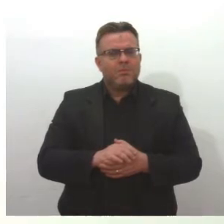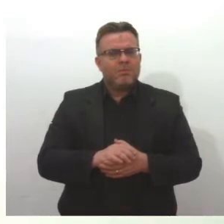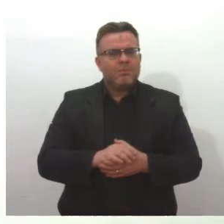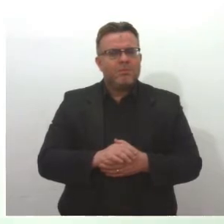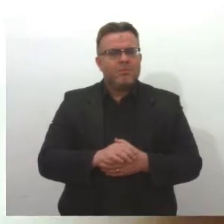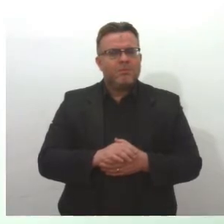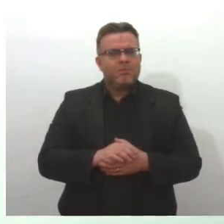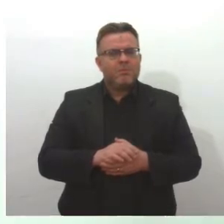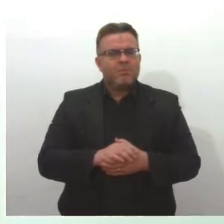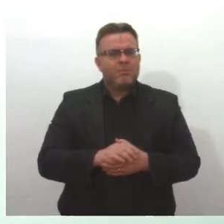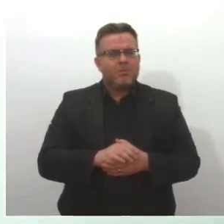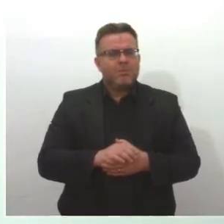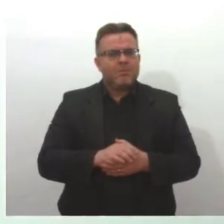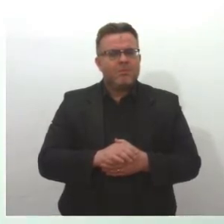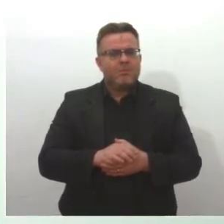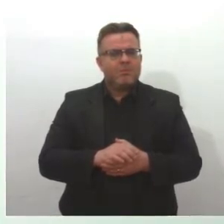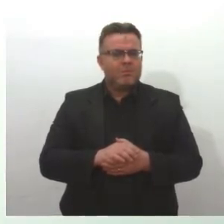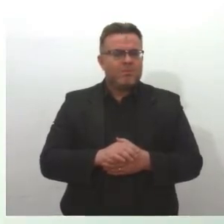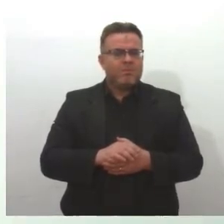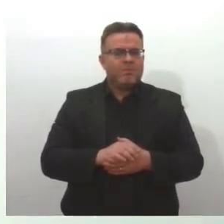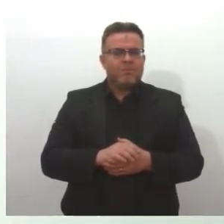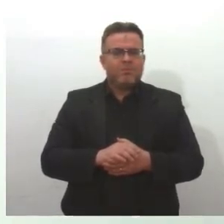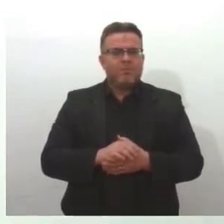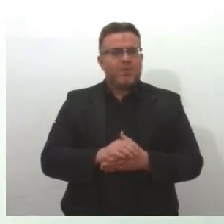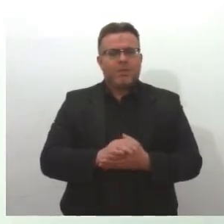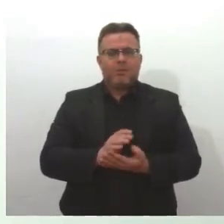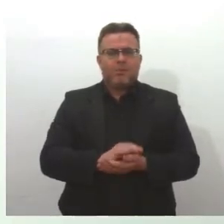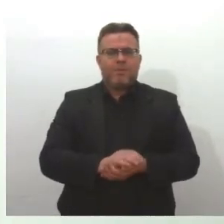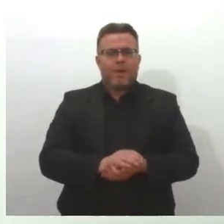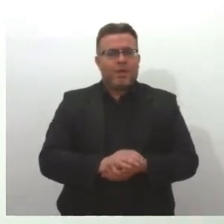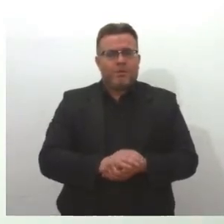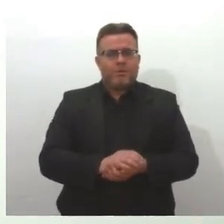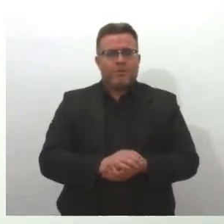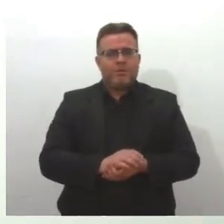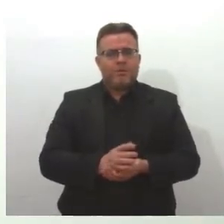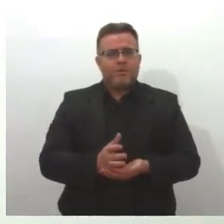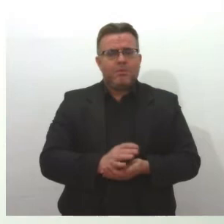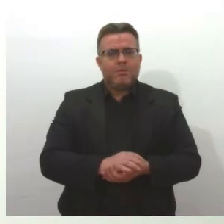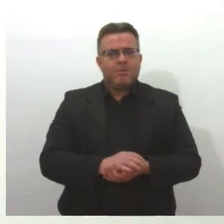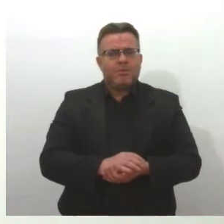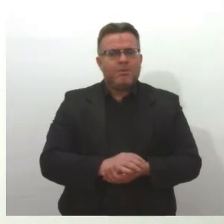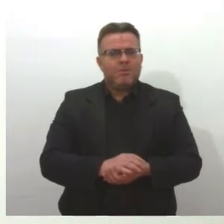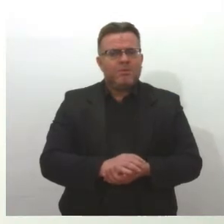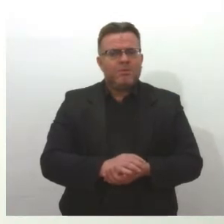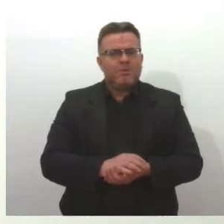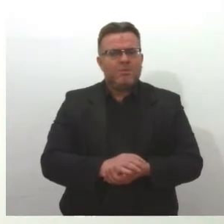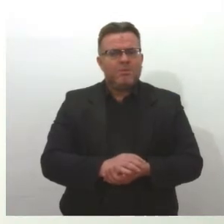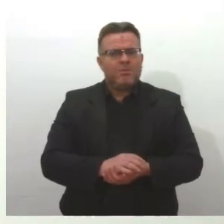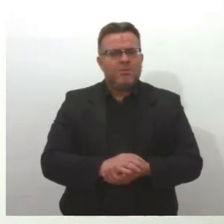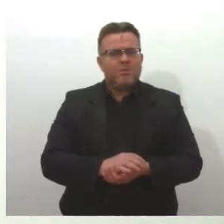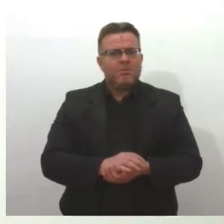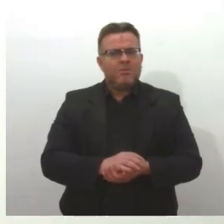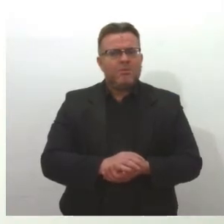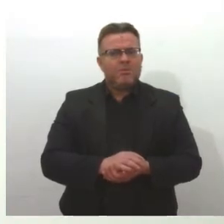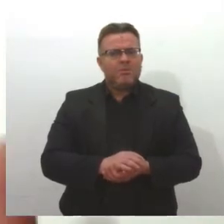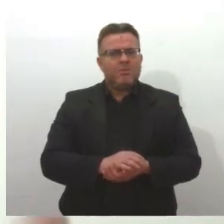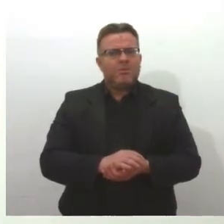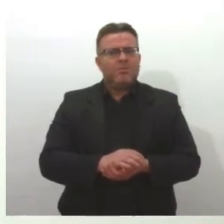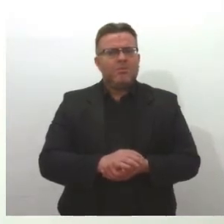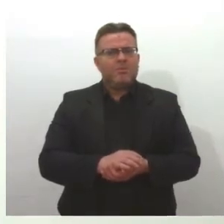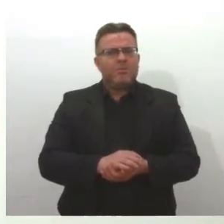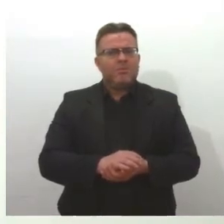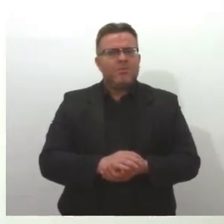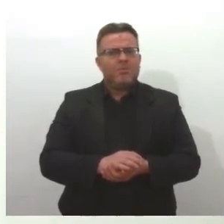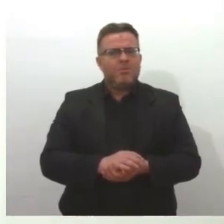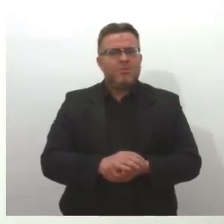atender algo em torno de um terço nessa capacidade. Desculpa. E por conta disso, tem aumentado, né, então são duas